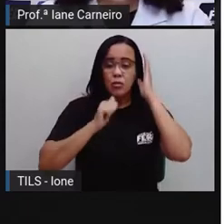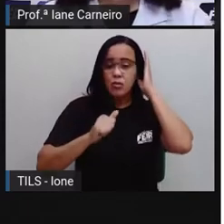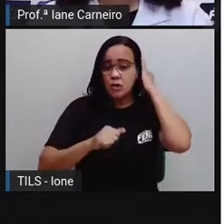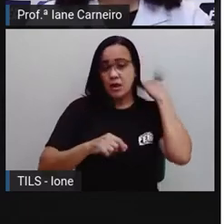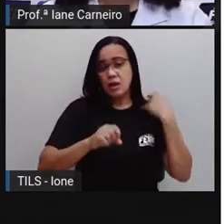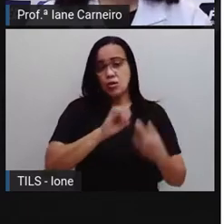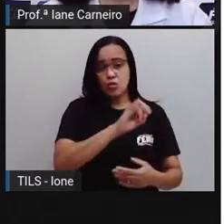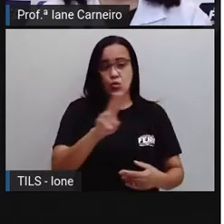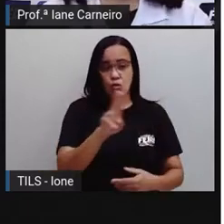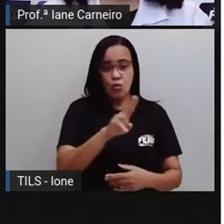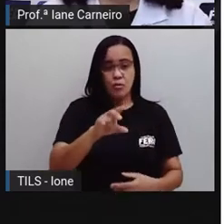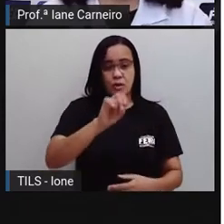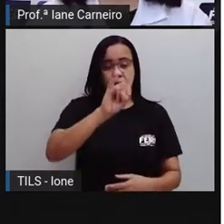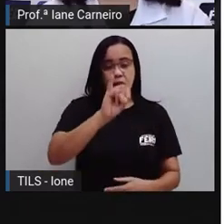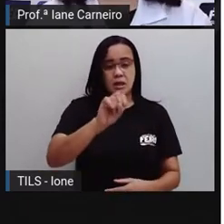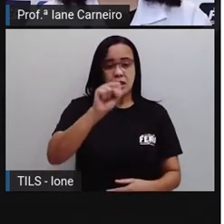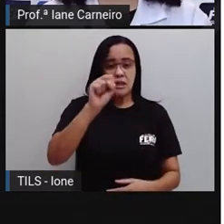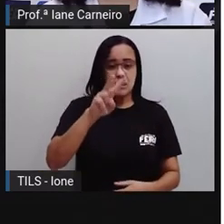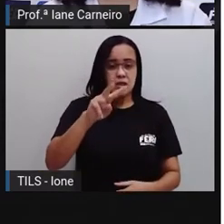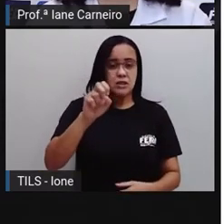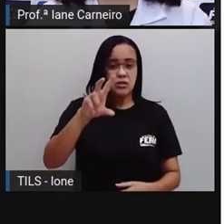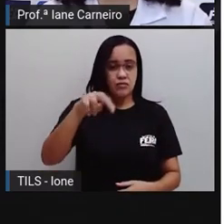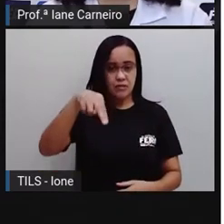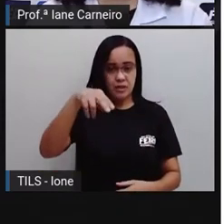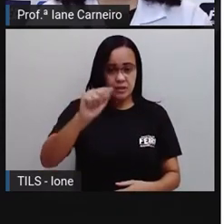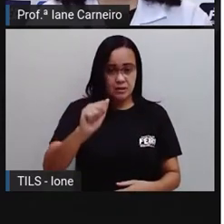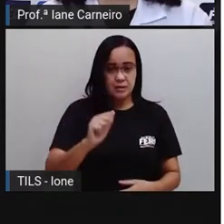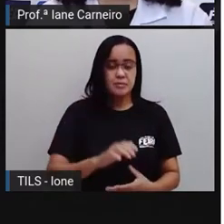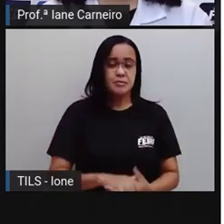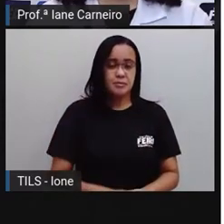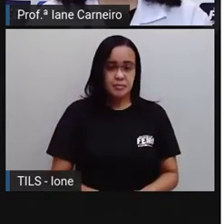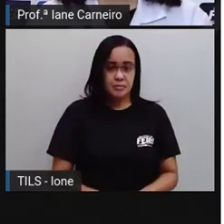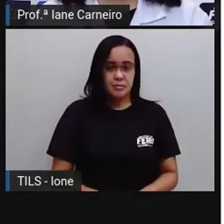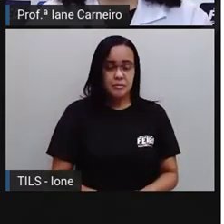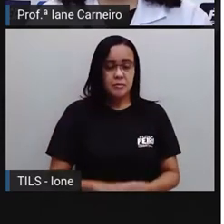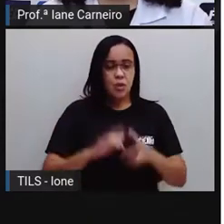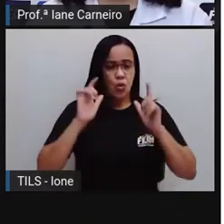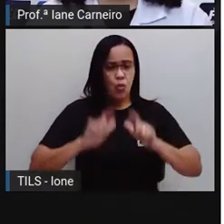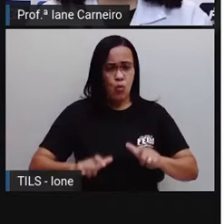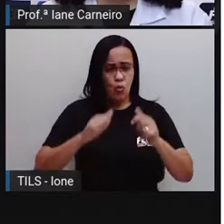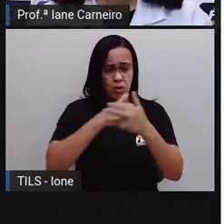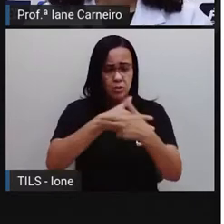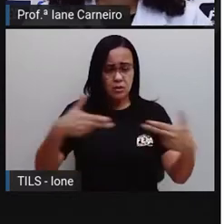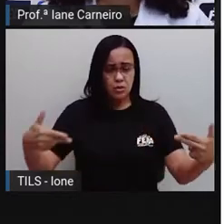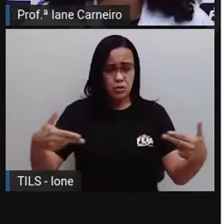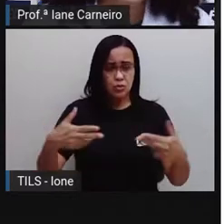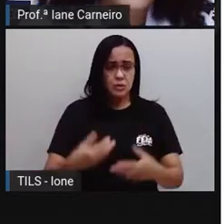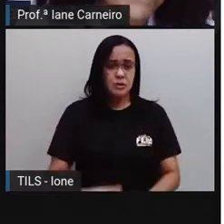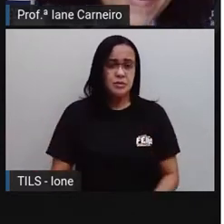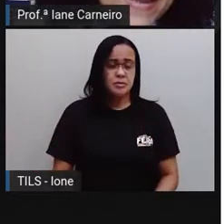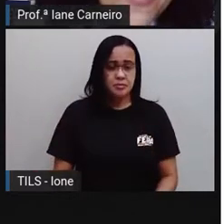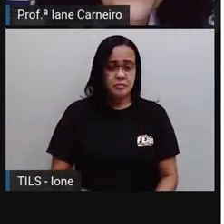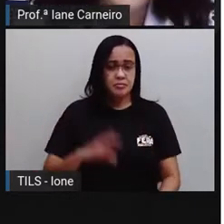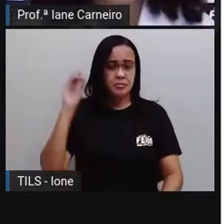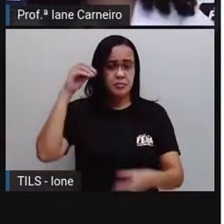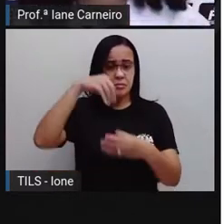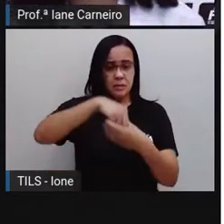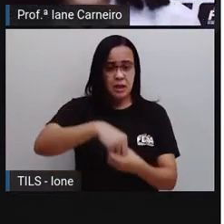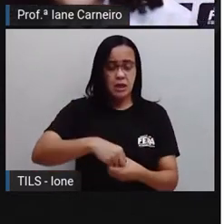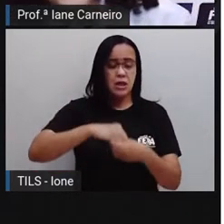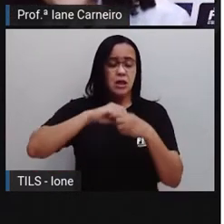tá bom? Então, vamos lá. O Lugar das Coisas. Dentro do pão